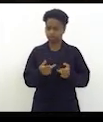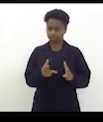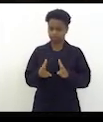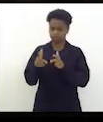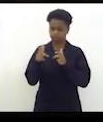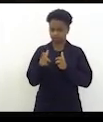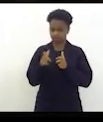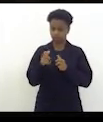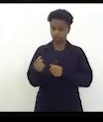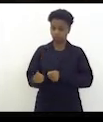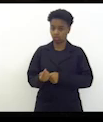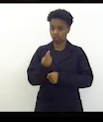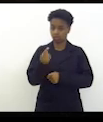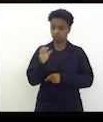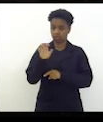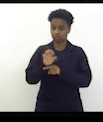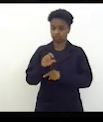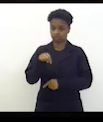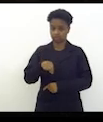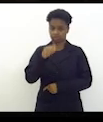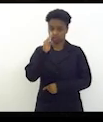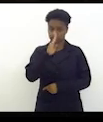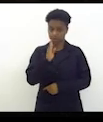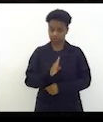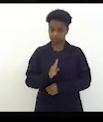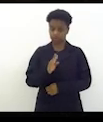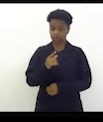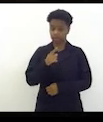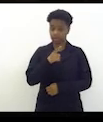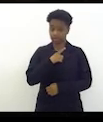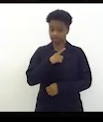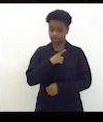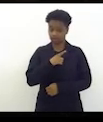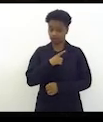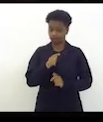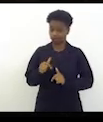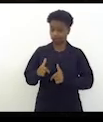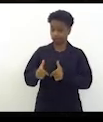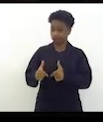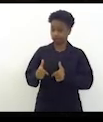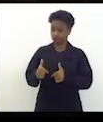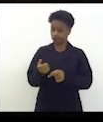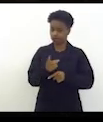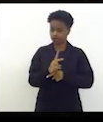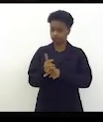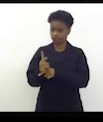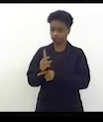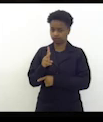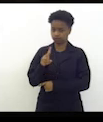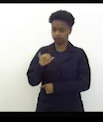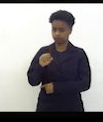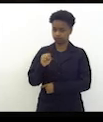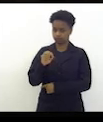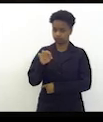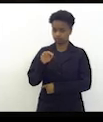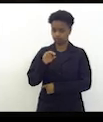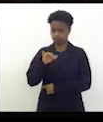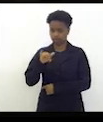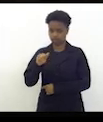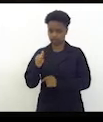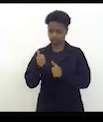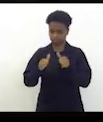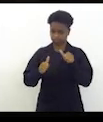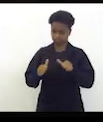o único estado brasileiro que tinha essa malfadada vistoria criada com